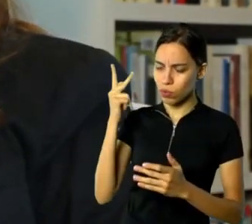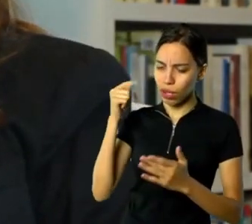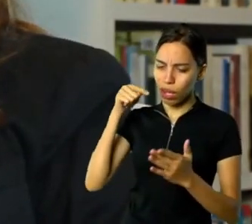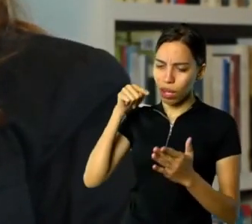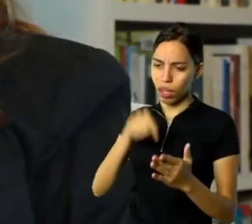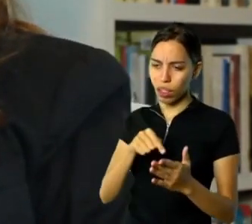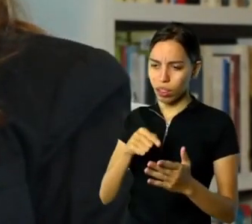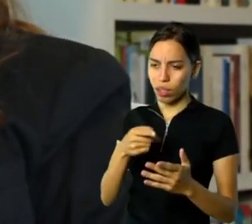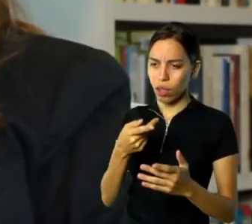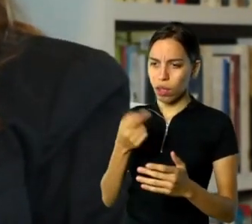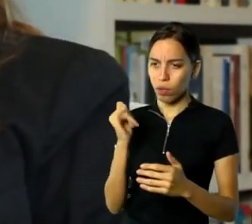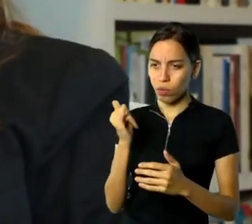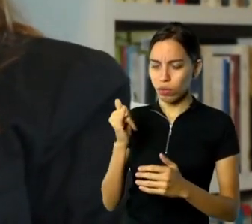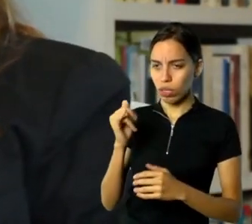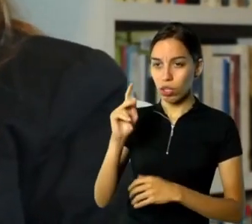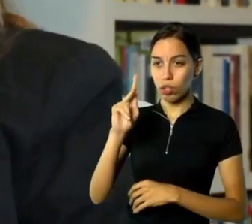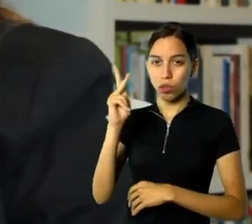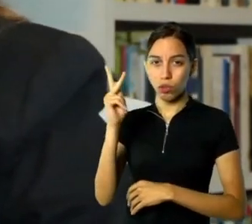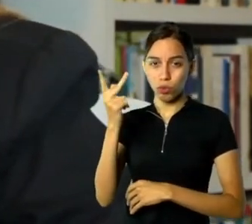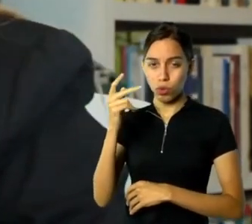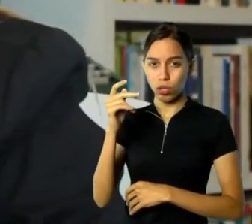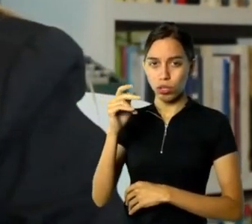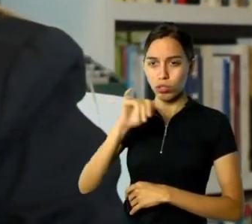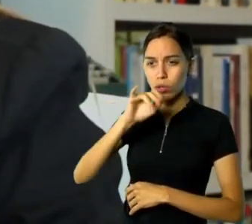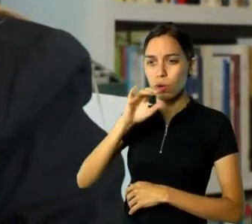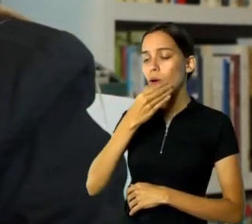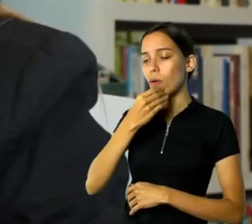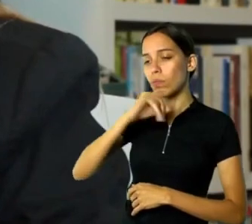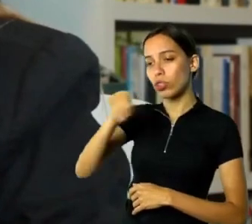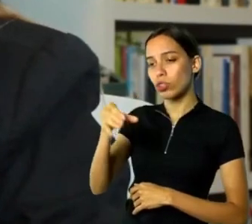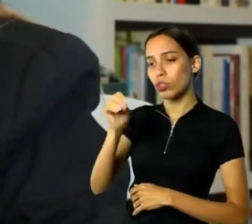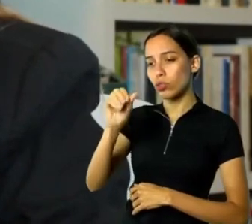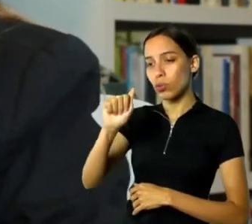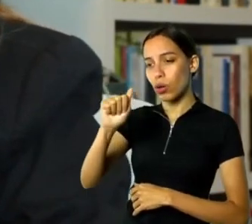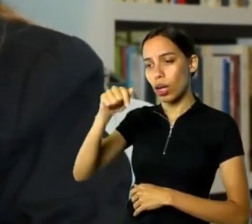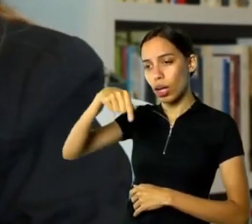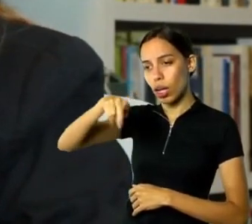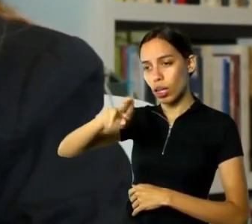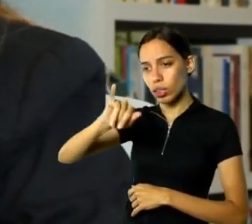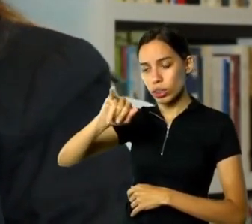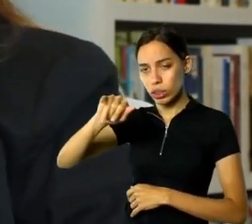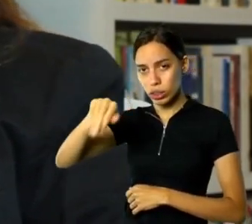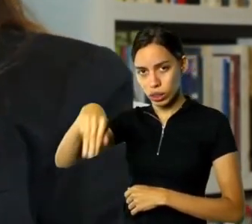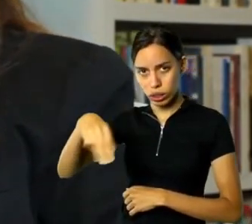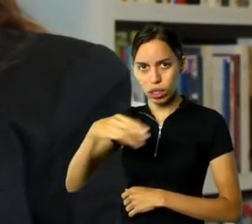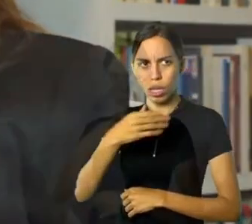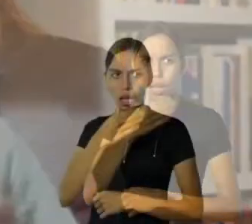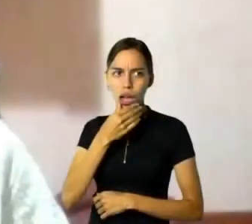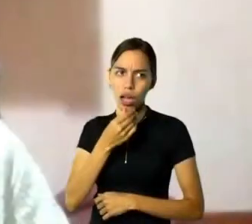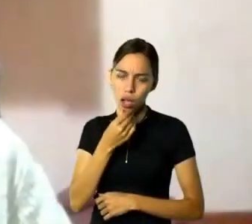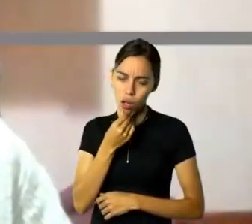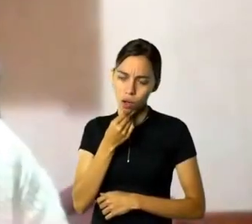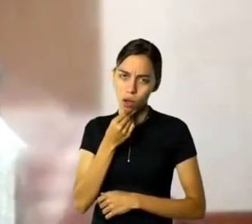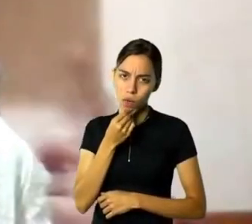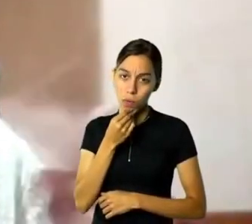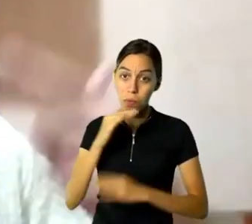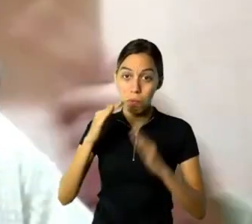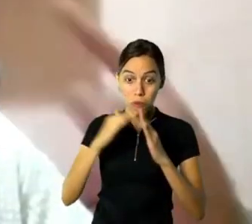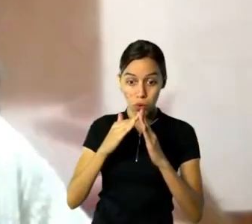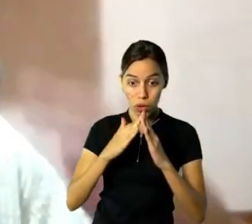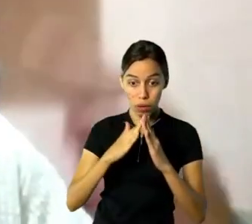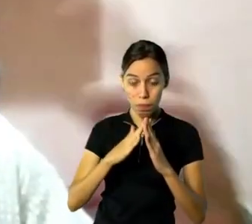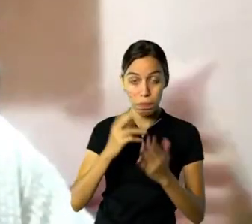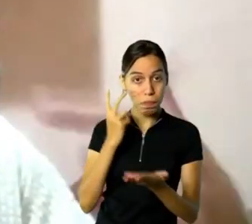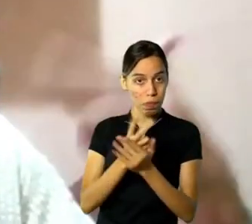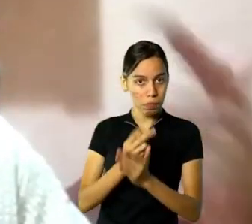biografia de Joaquim Rola. Eu descobri que eu morava na mesma casa que o Joaquim Rola, que foi meu primeiro biografado, morou. E eu fiz